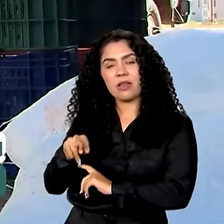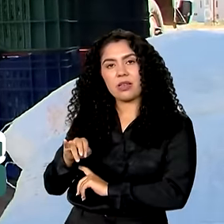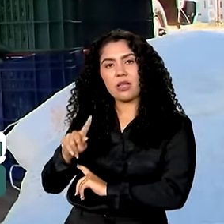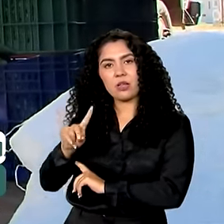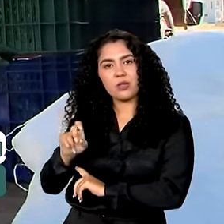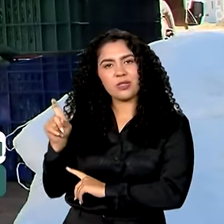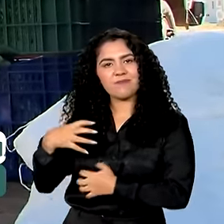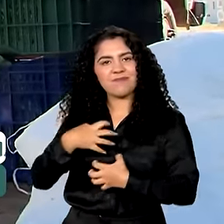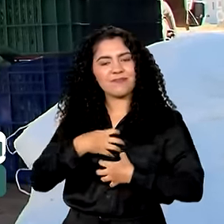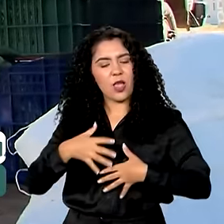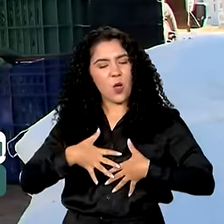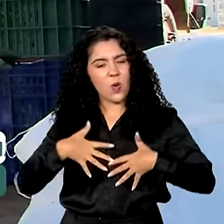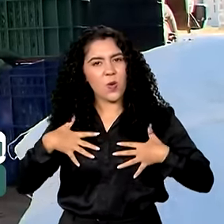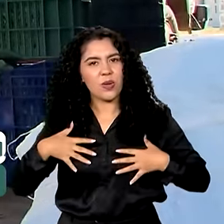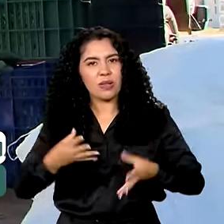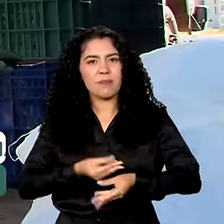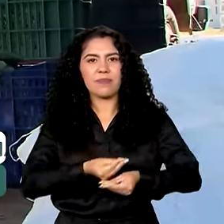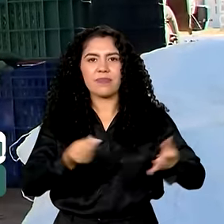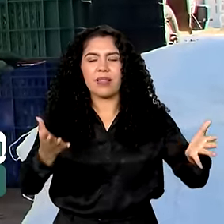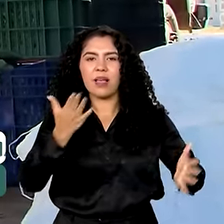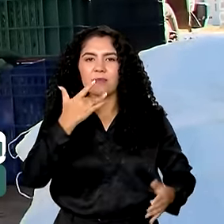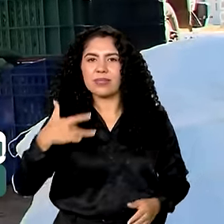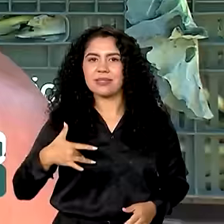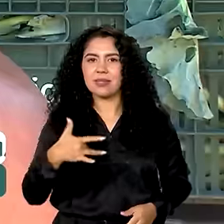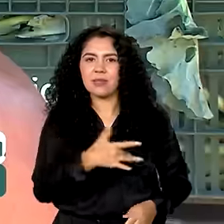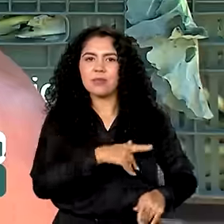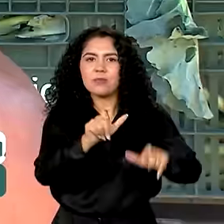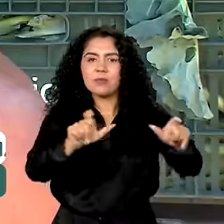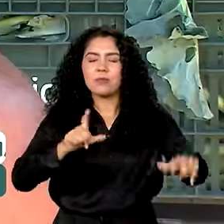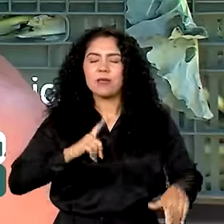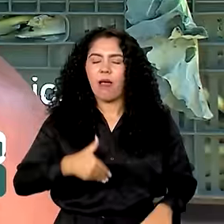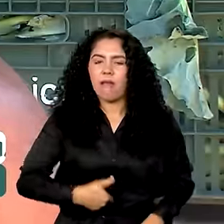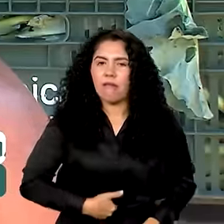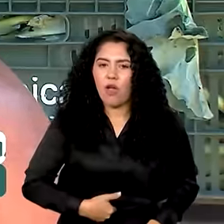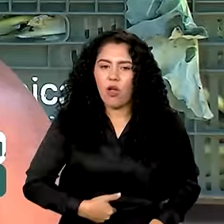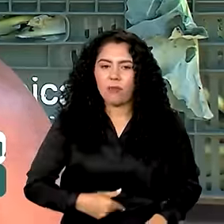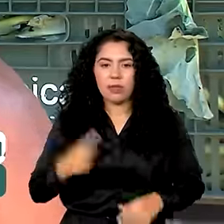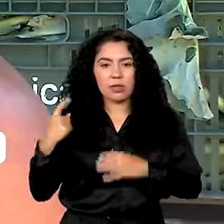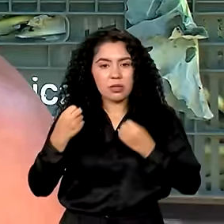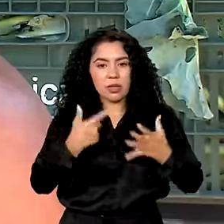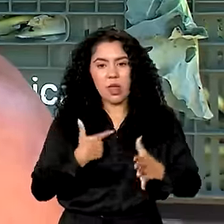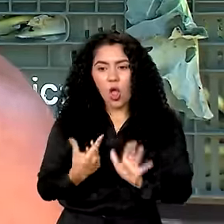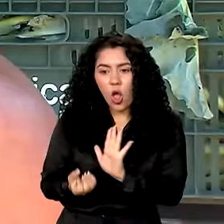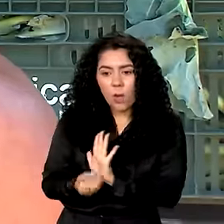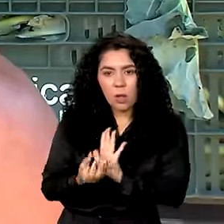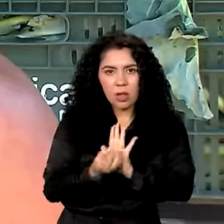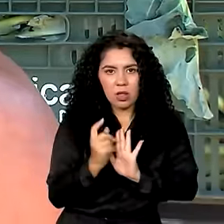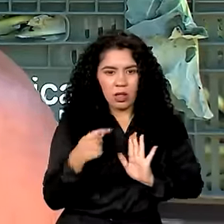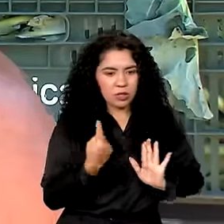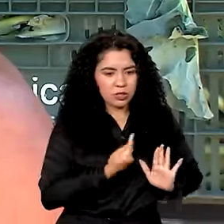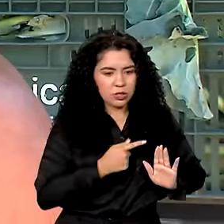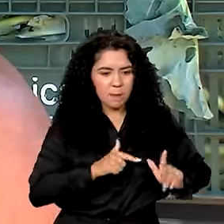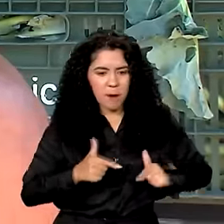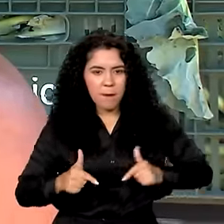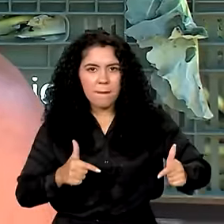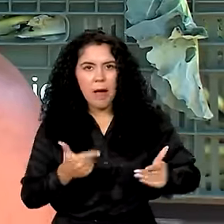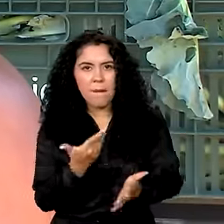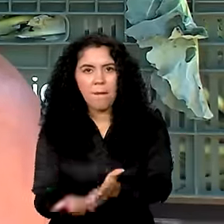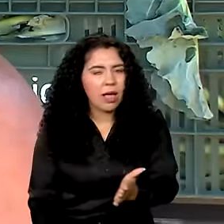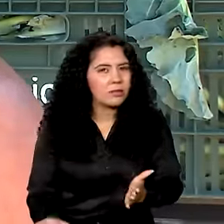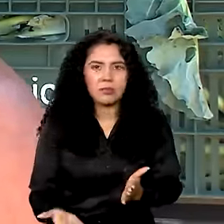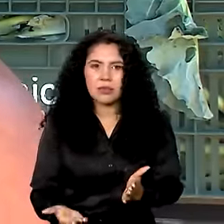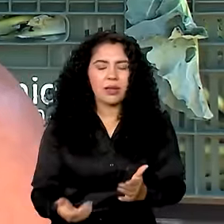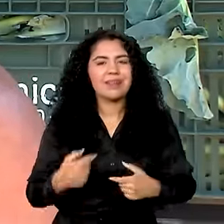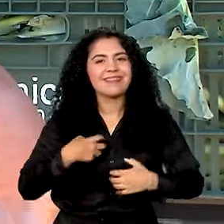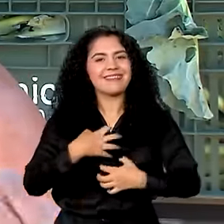de levar alimento saudável a quem tem fome. Tudo que a gente produz, a gente não vai perder. Isso, com a gente até